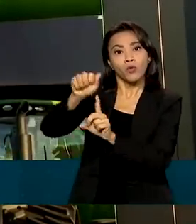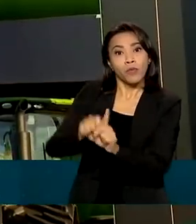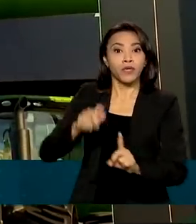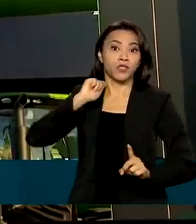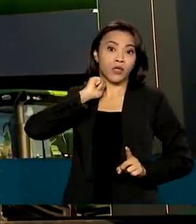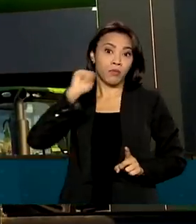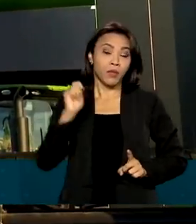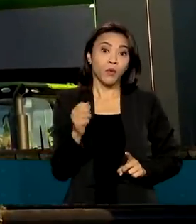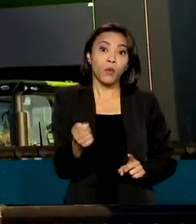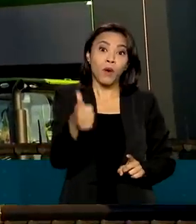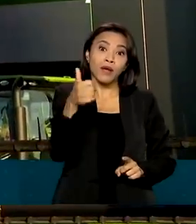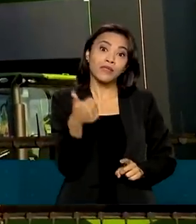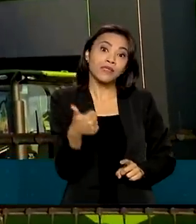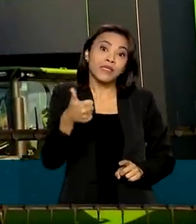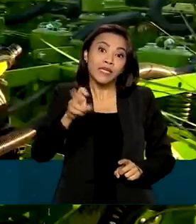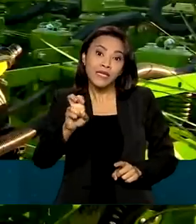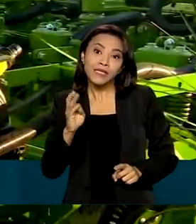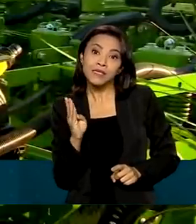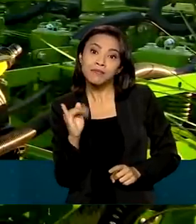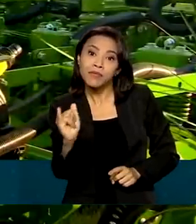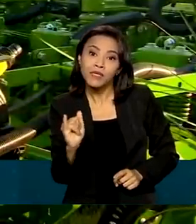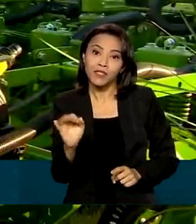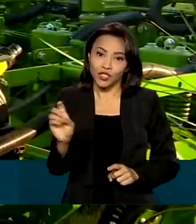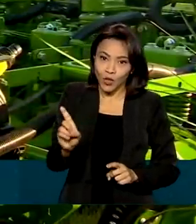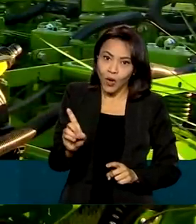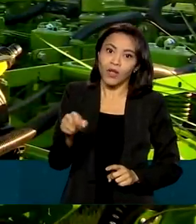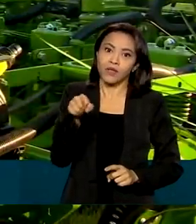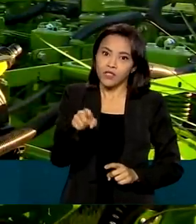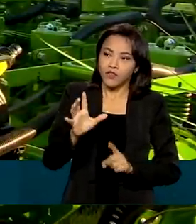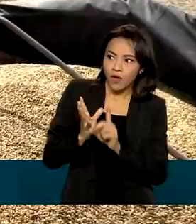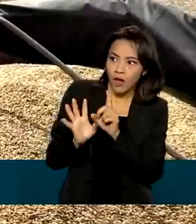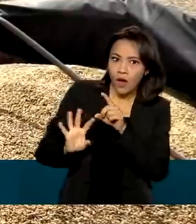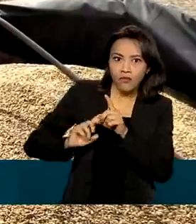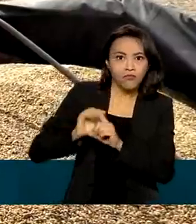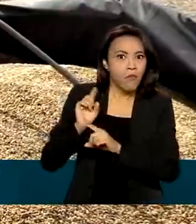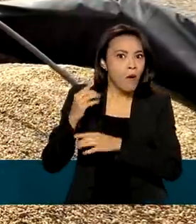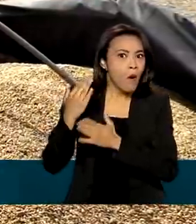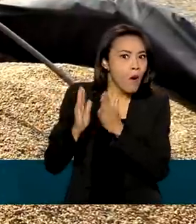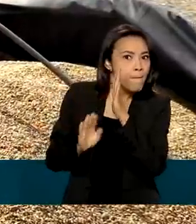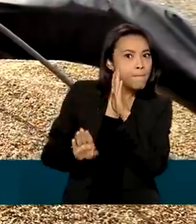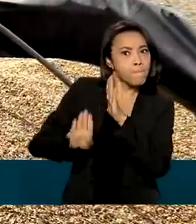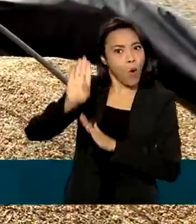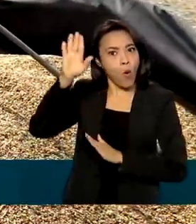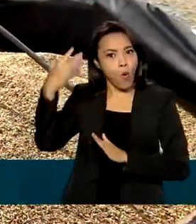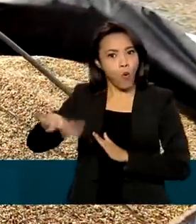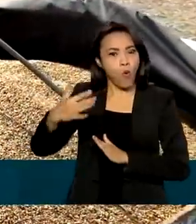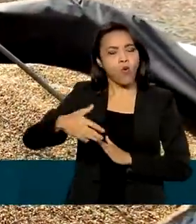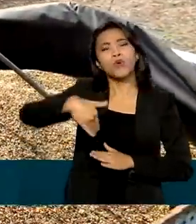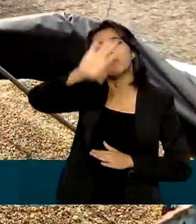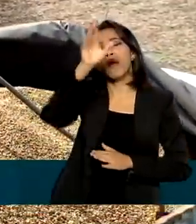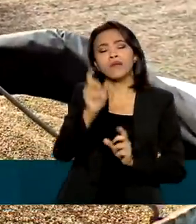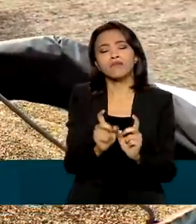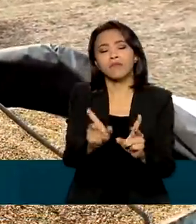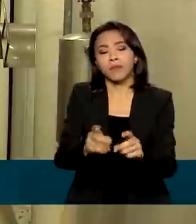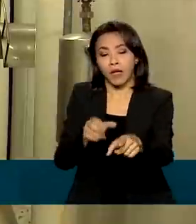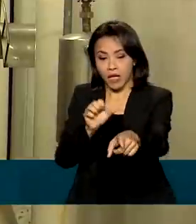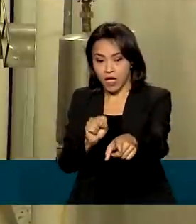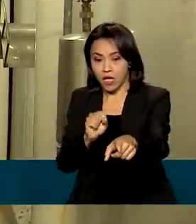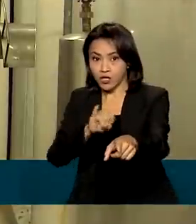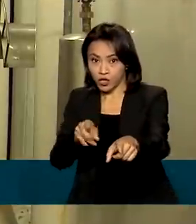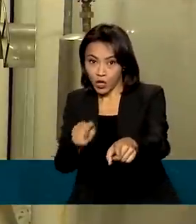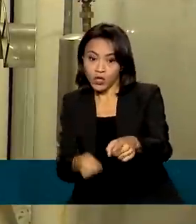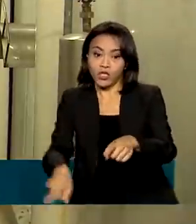Foram quase 15 bilhões de dólares, valor recorde para o mês. Os produtos que mais se destacaram foram a soja,